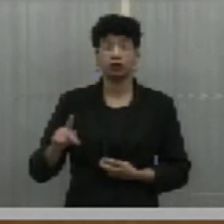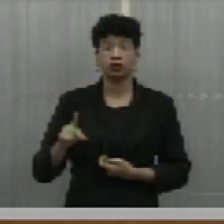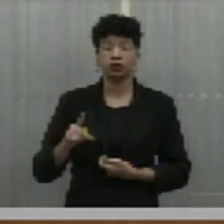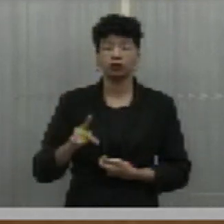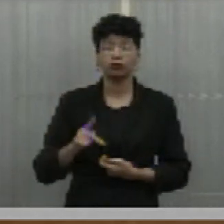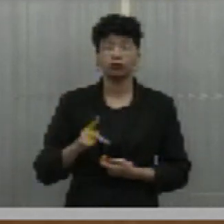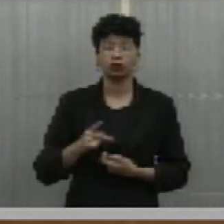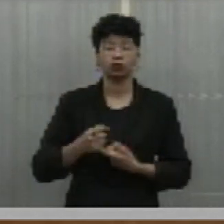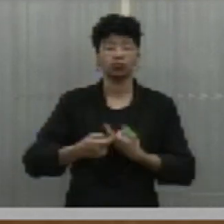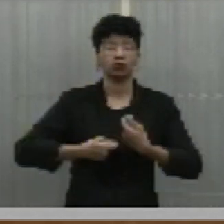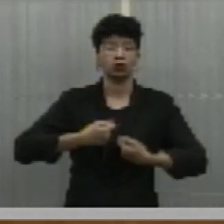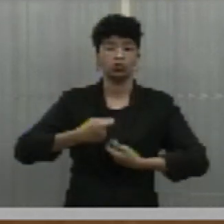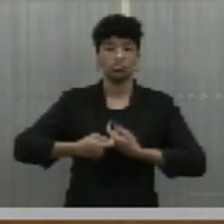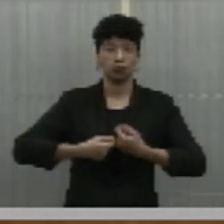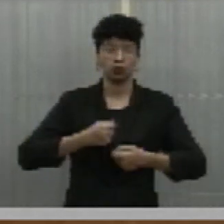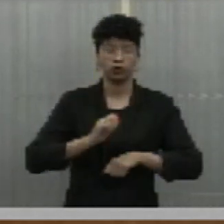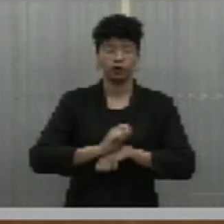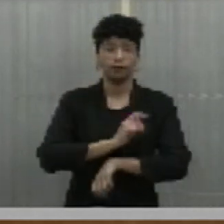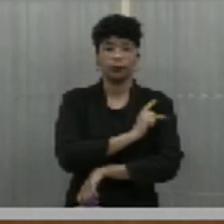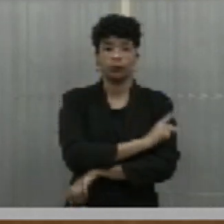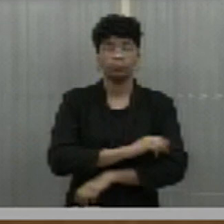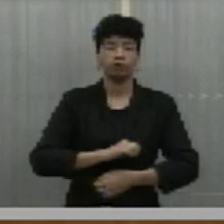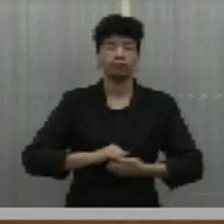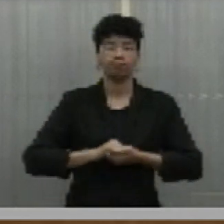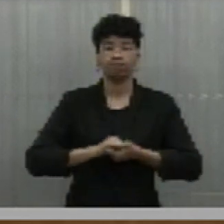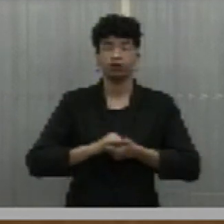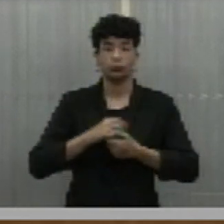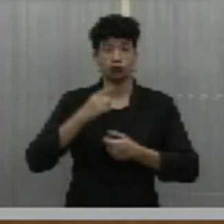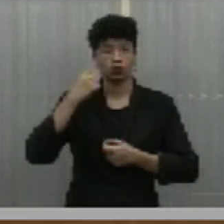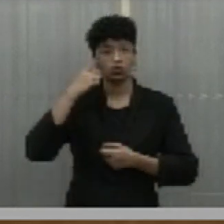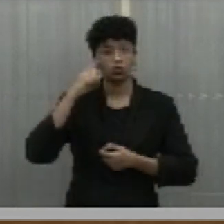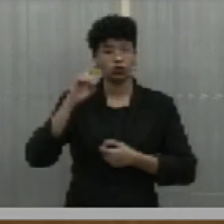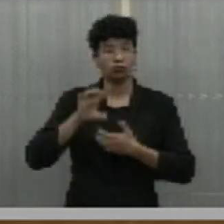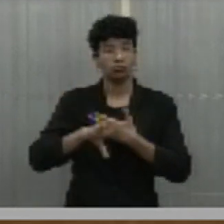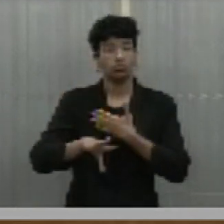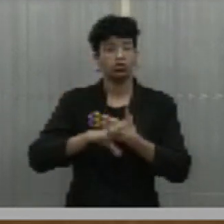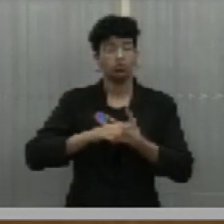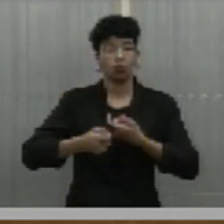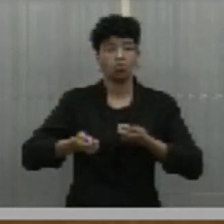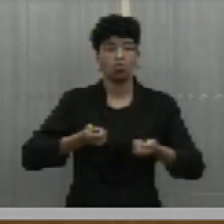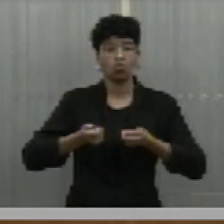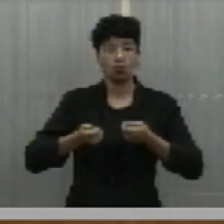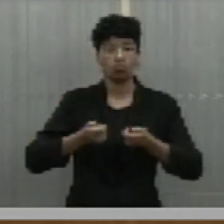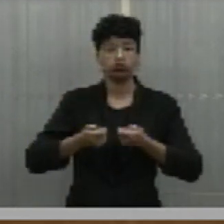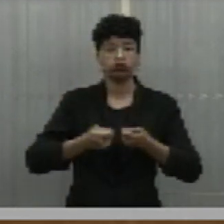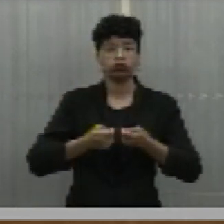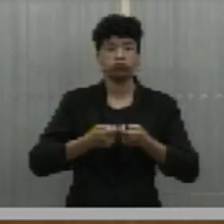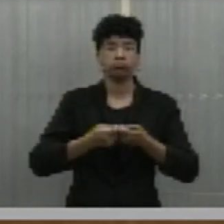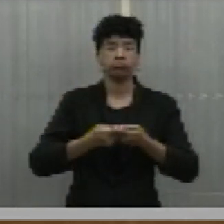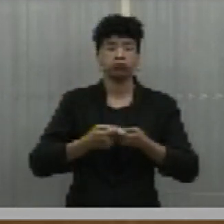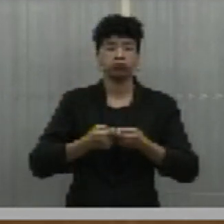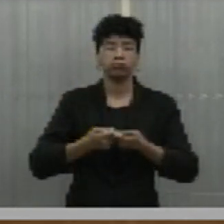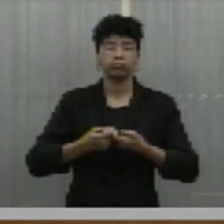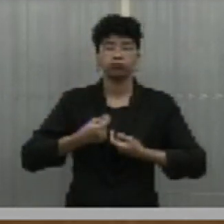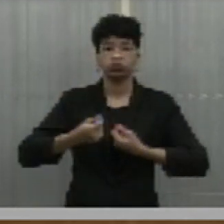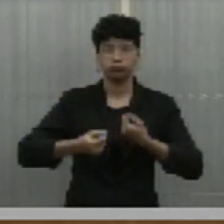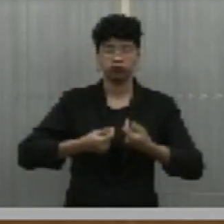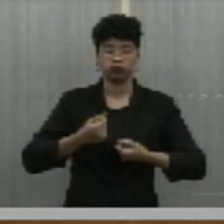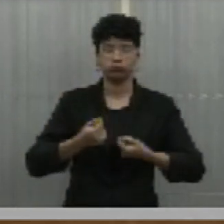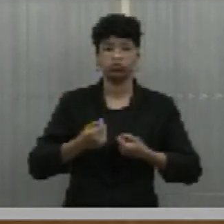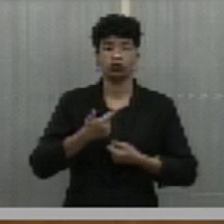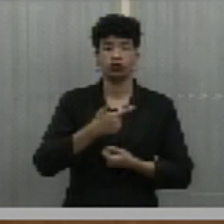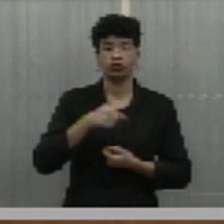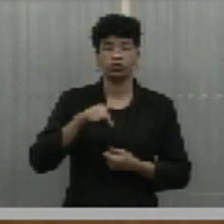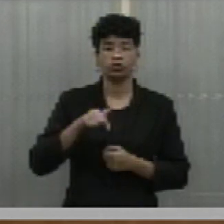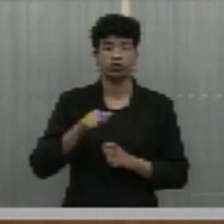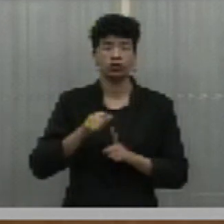do Estado do Piauí, voto de louvor pelo dia do Auditor do Controlo Externo, comemorado no dia 27 de